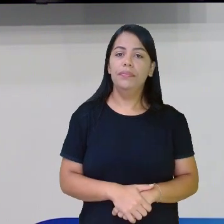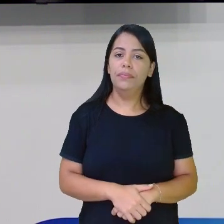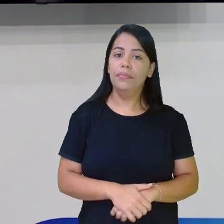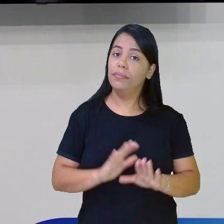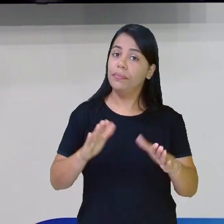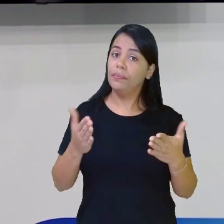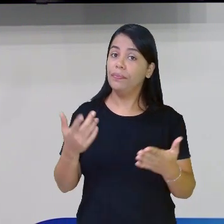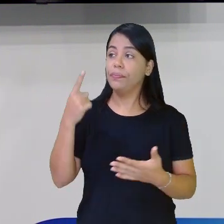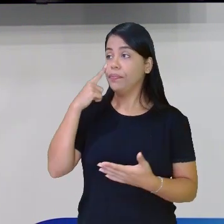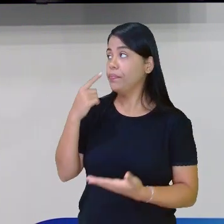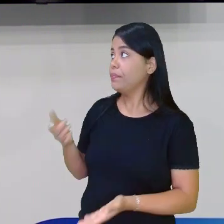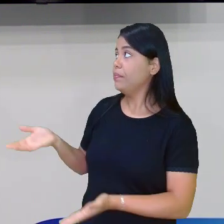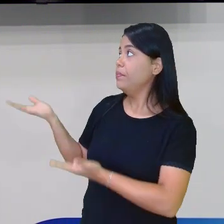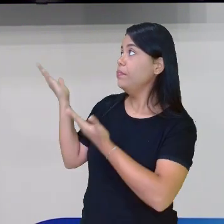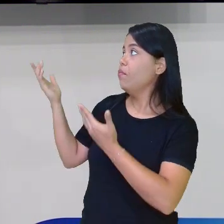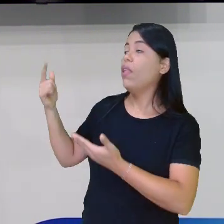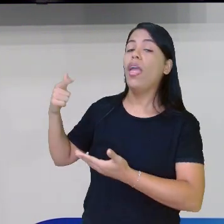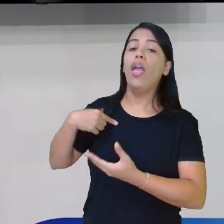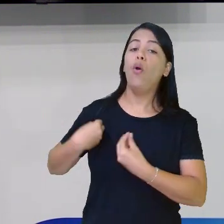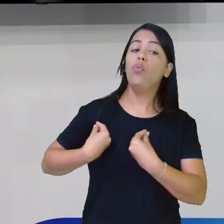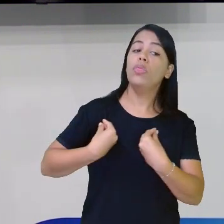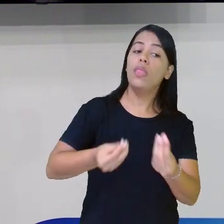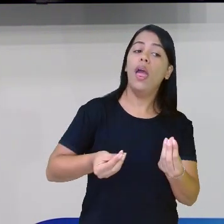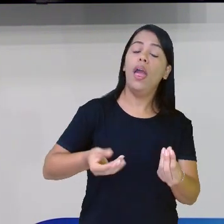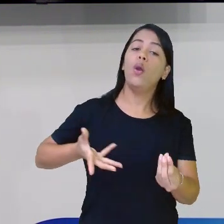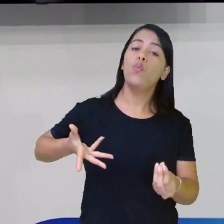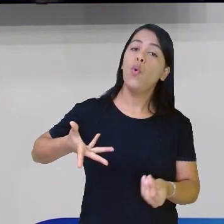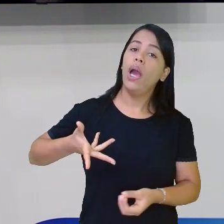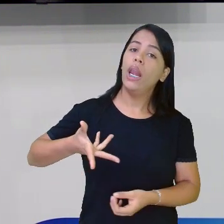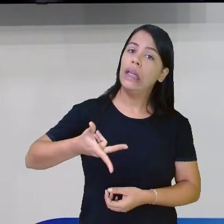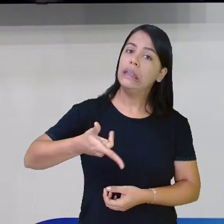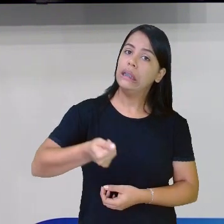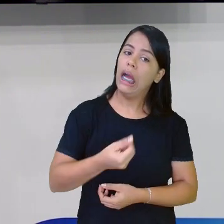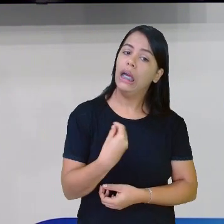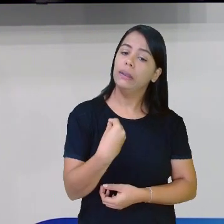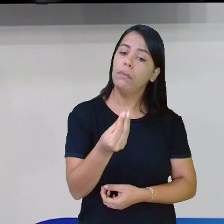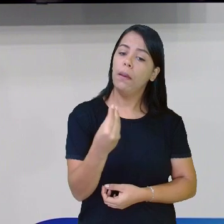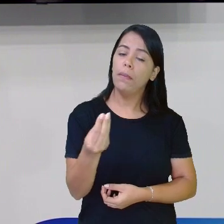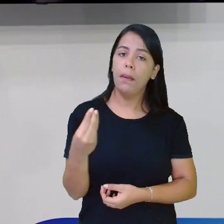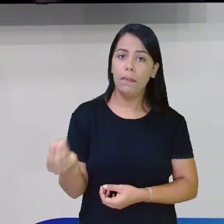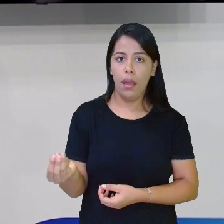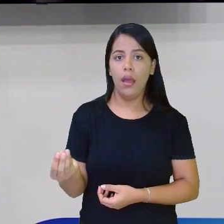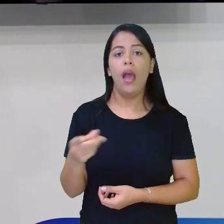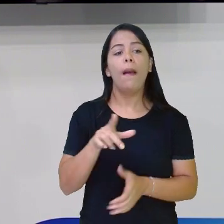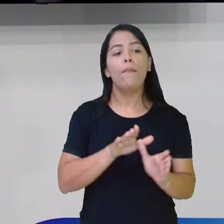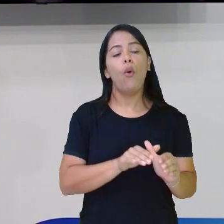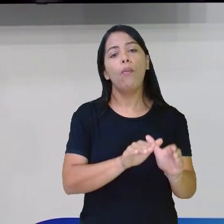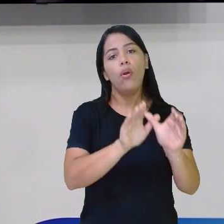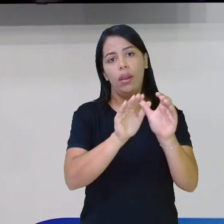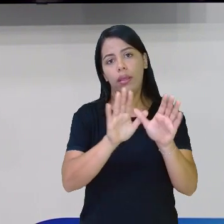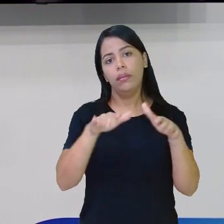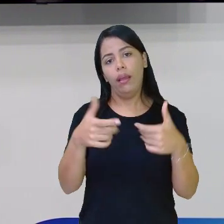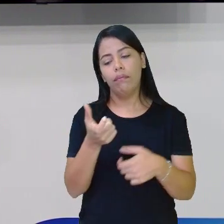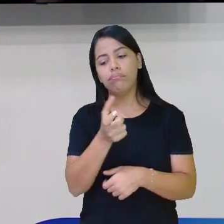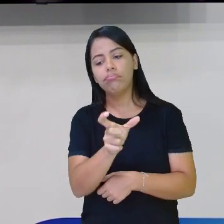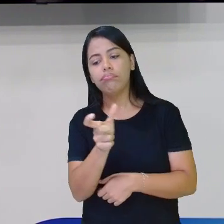Então, aí, eu qualifiquei cada um desses substantivos que apareceram neste poema.